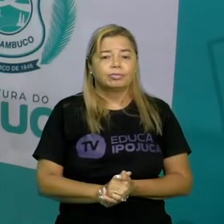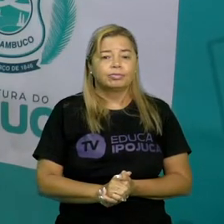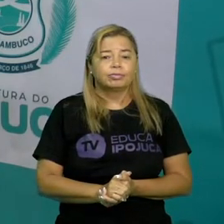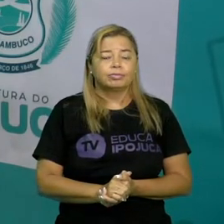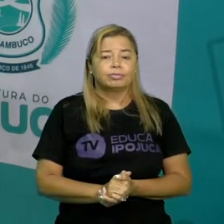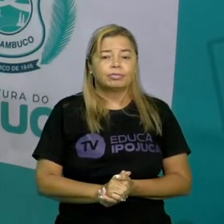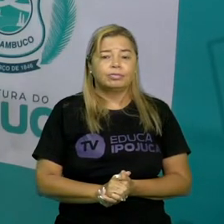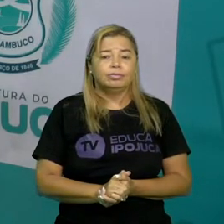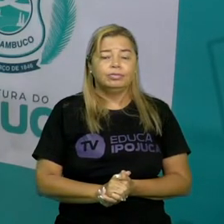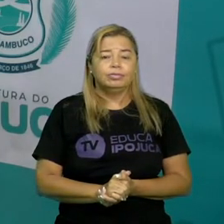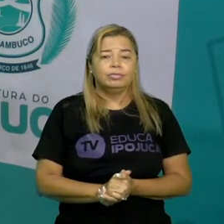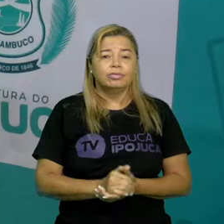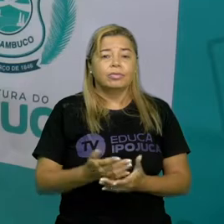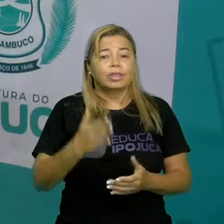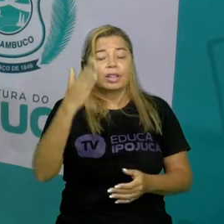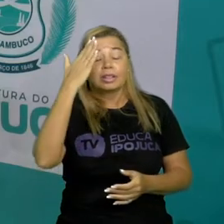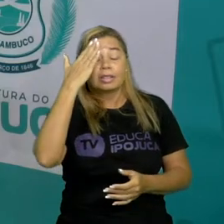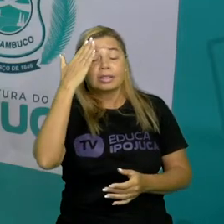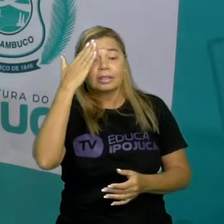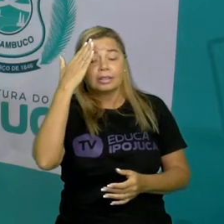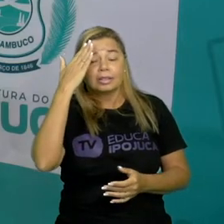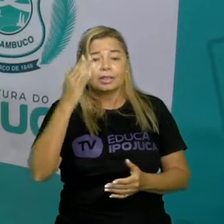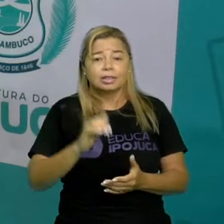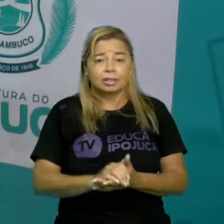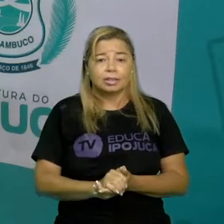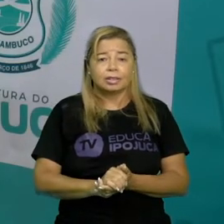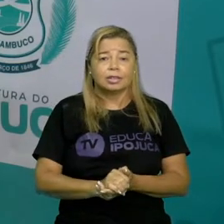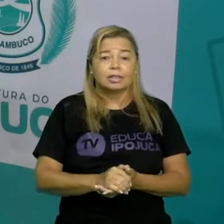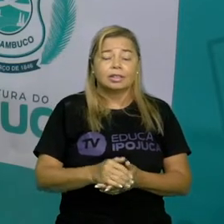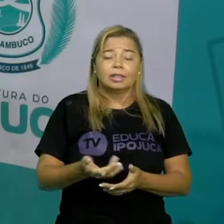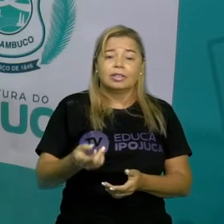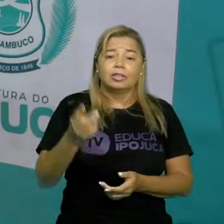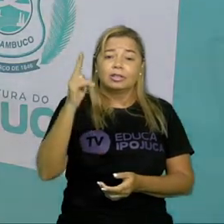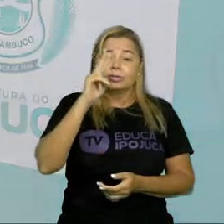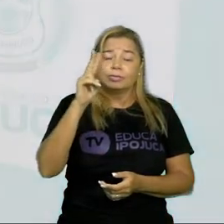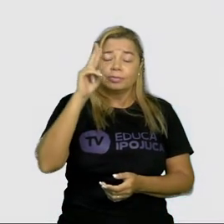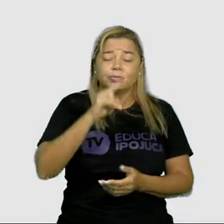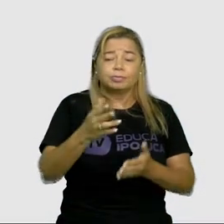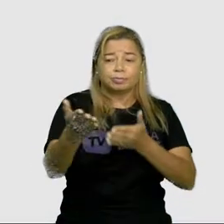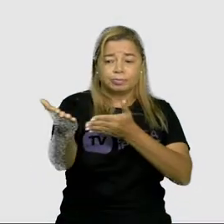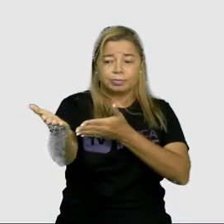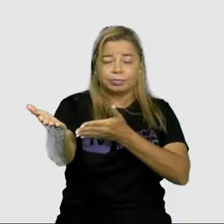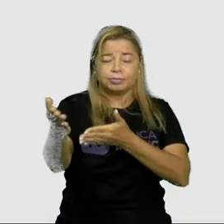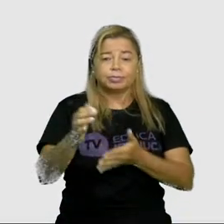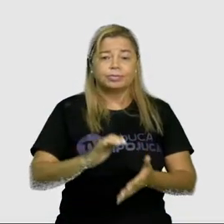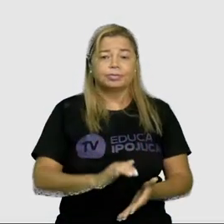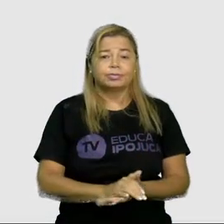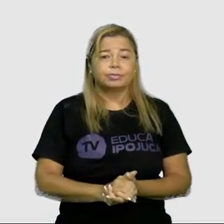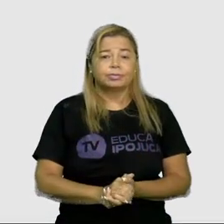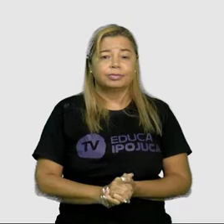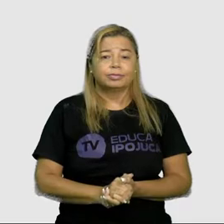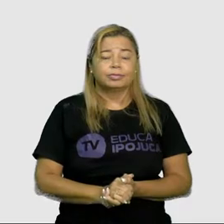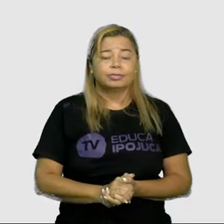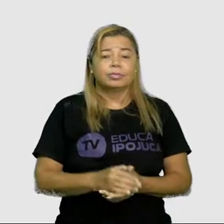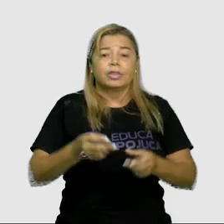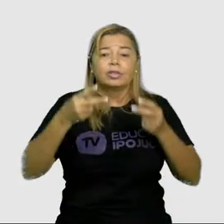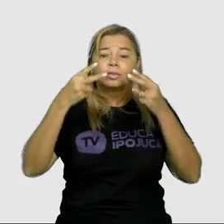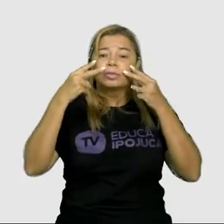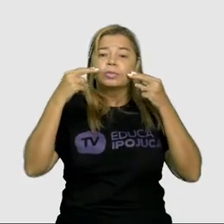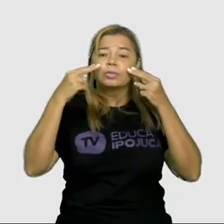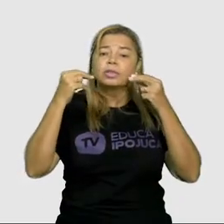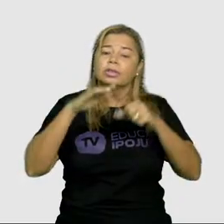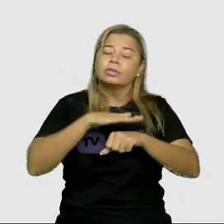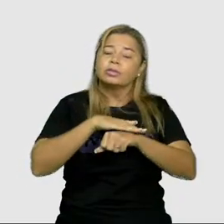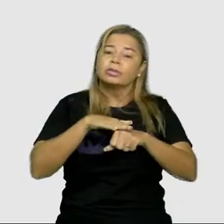para entender mais um pouco vamos observar aqui a nossa imagem vamos entender aqui o gato falando com a